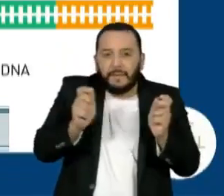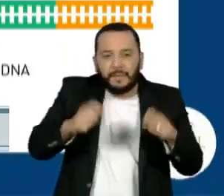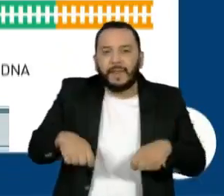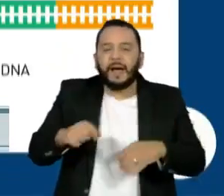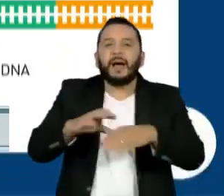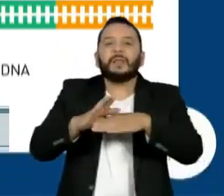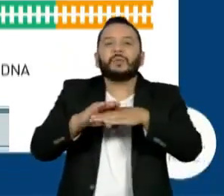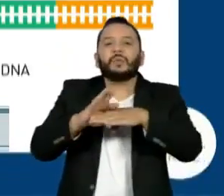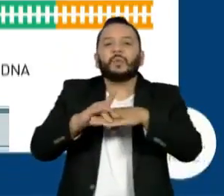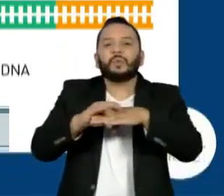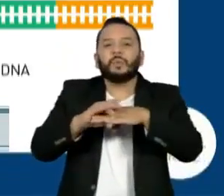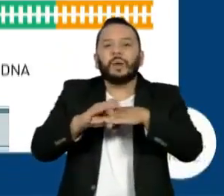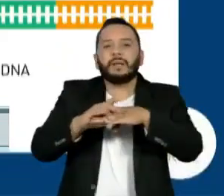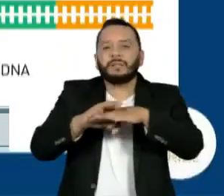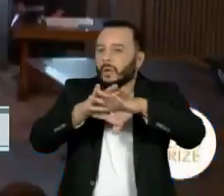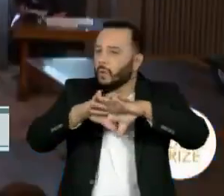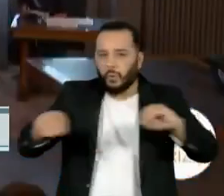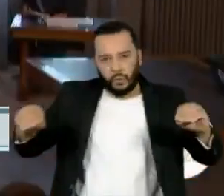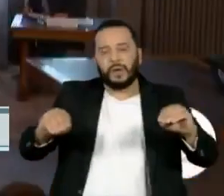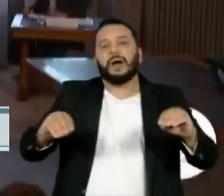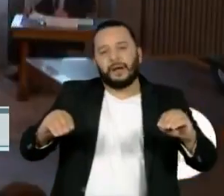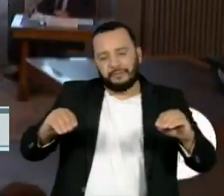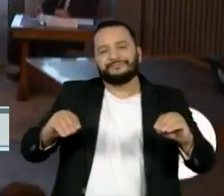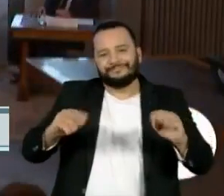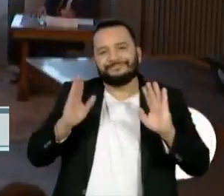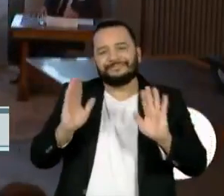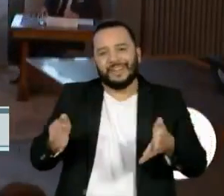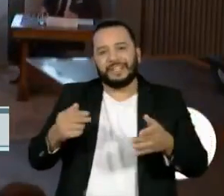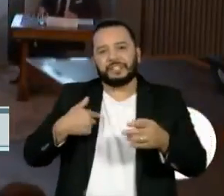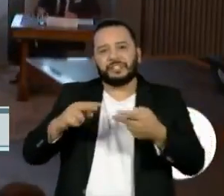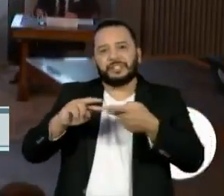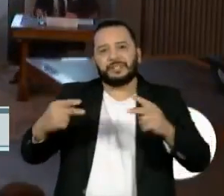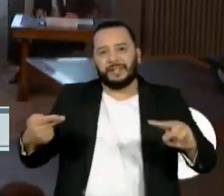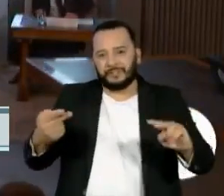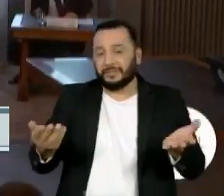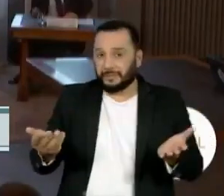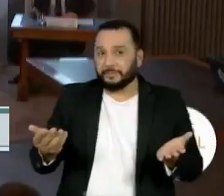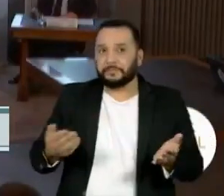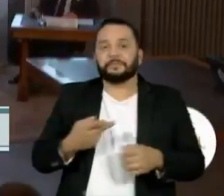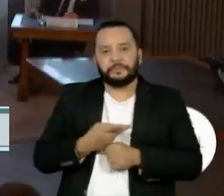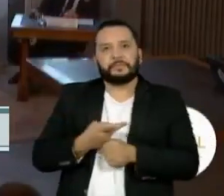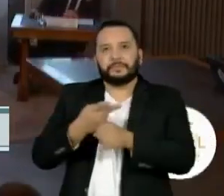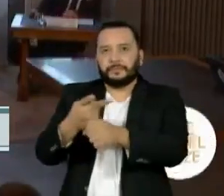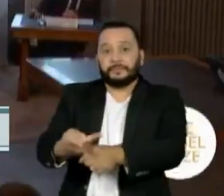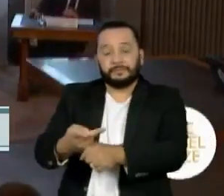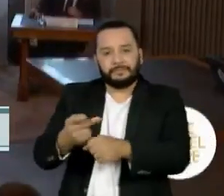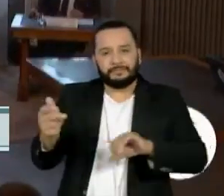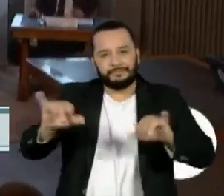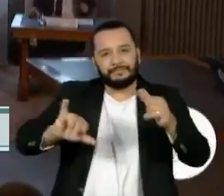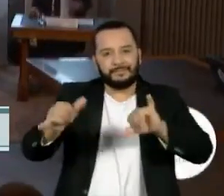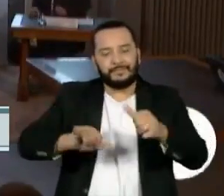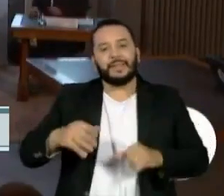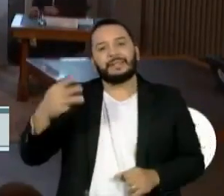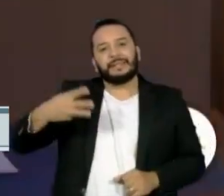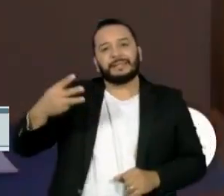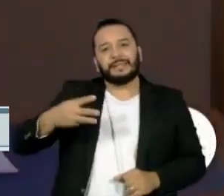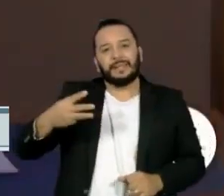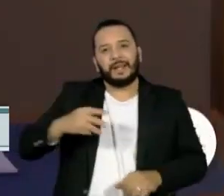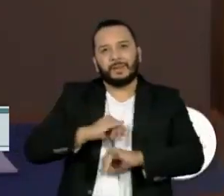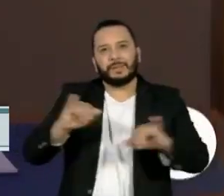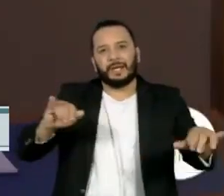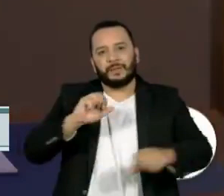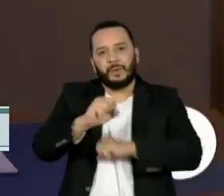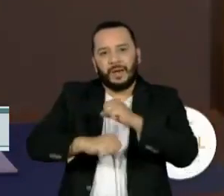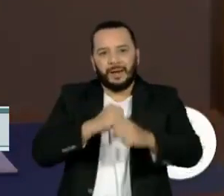curar doenças genéticas se torne realidade. Mantendo a tradição, o prêmio de química é o terceiro Nobel anunciado todos os